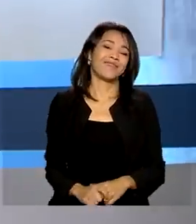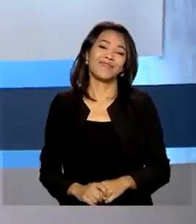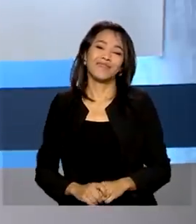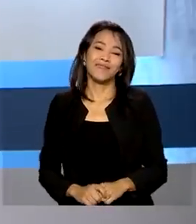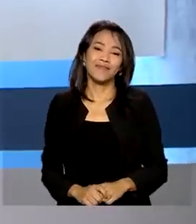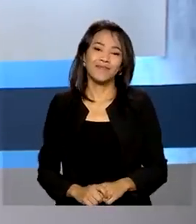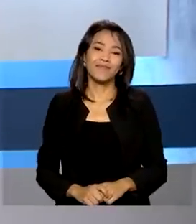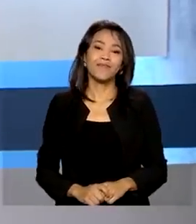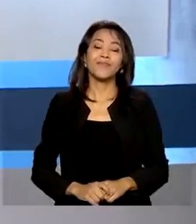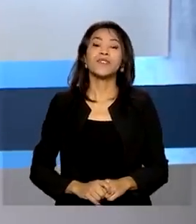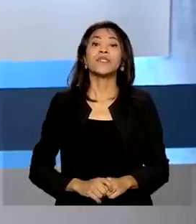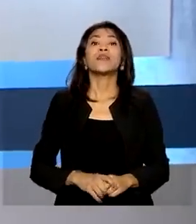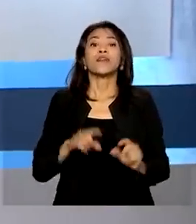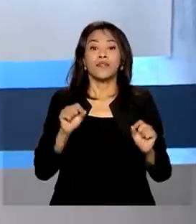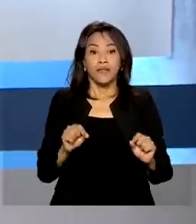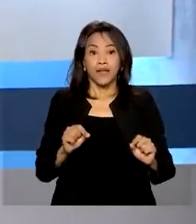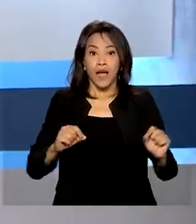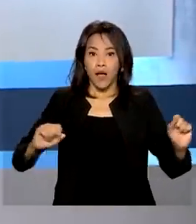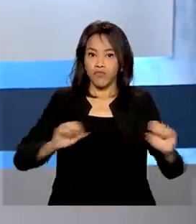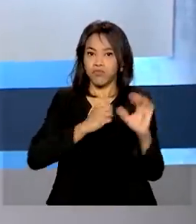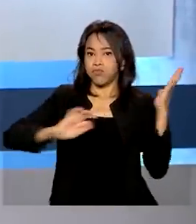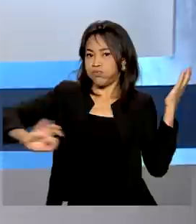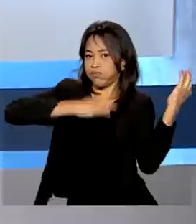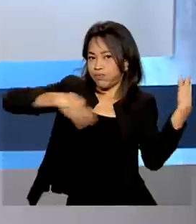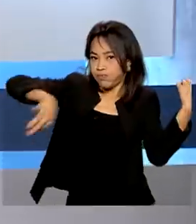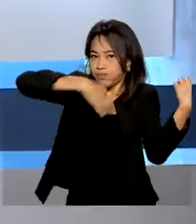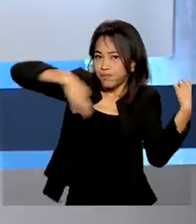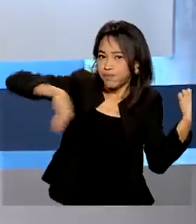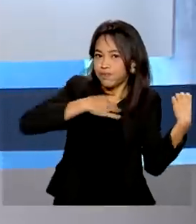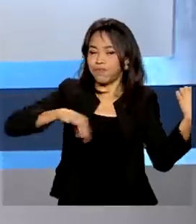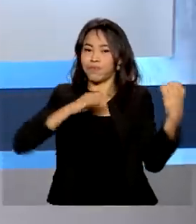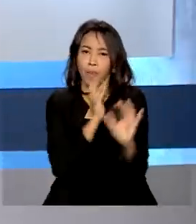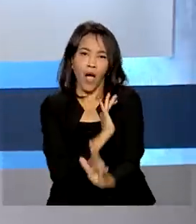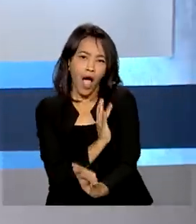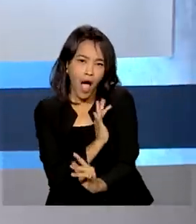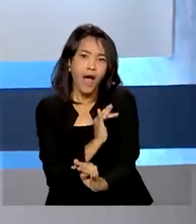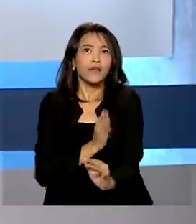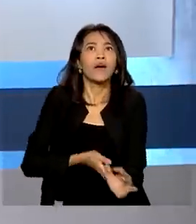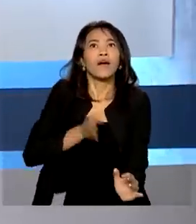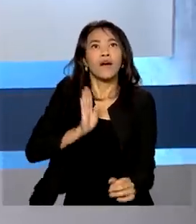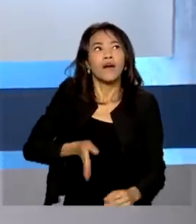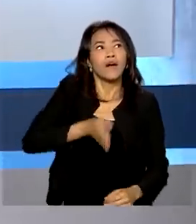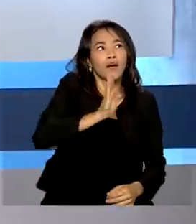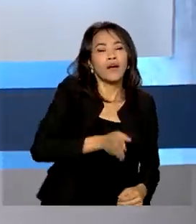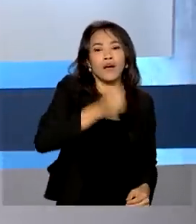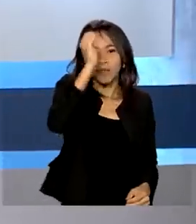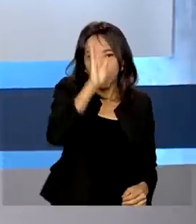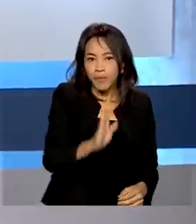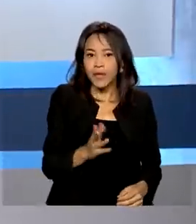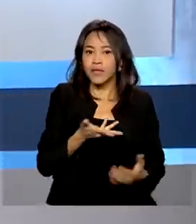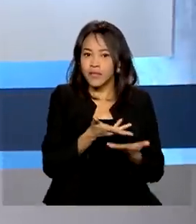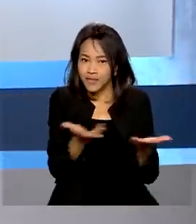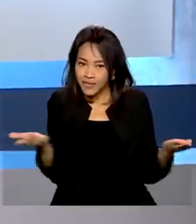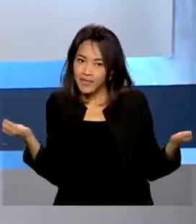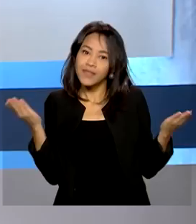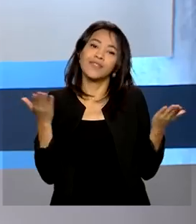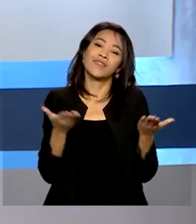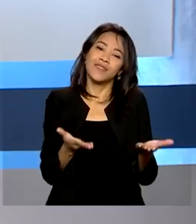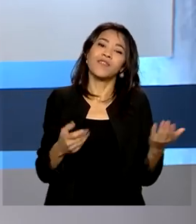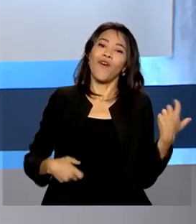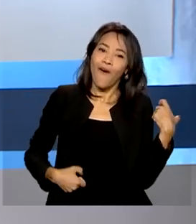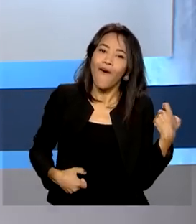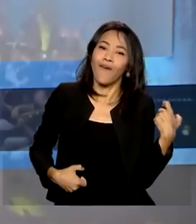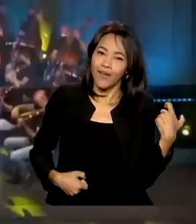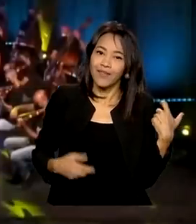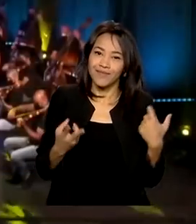A orquestra Petrobras Sinfônica está em turnê pelo Brasil. No repertório, releituras do velho e bom rock'n